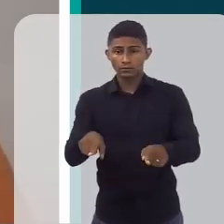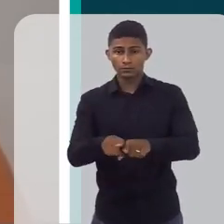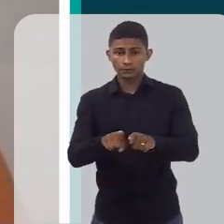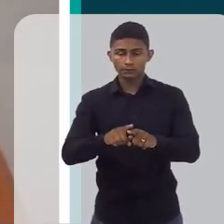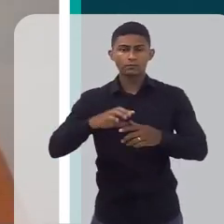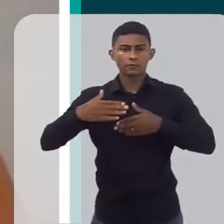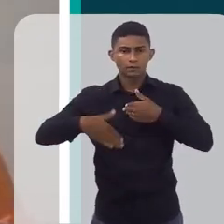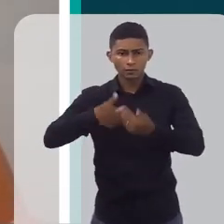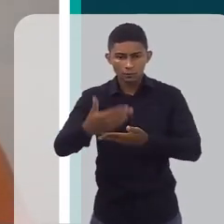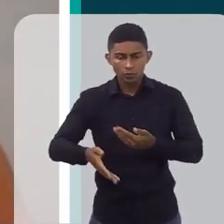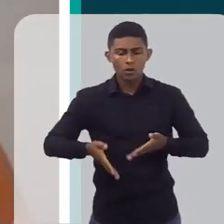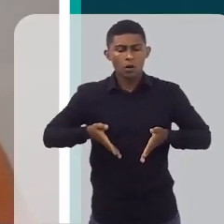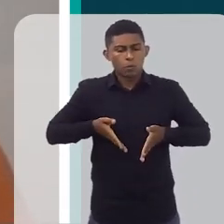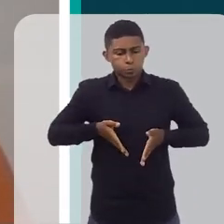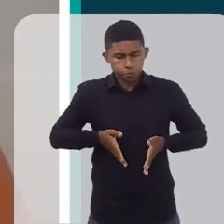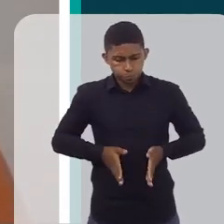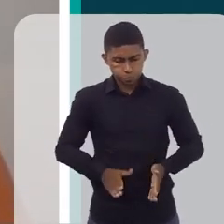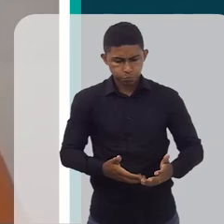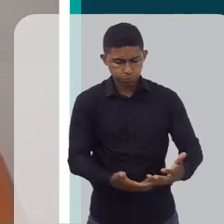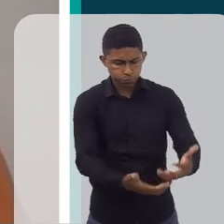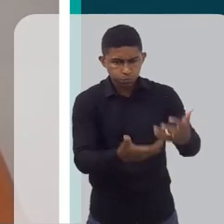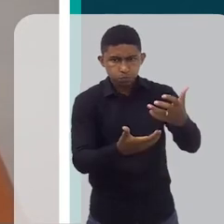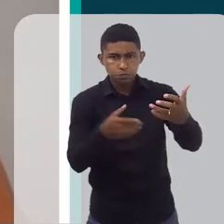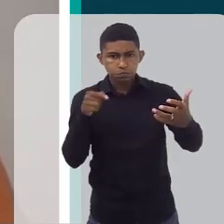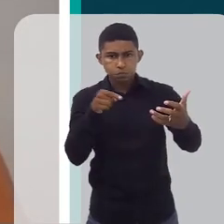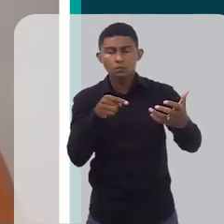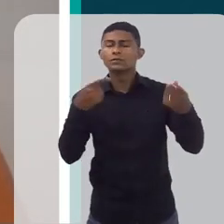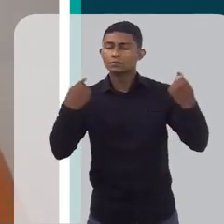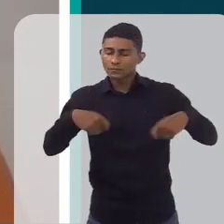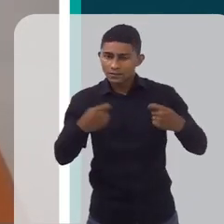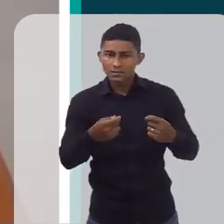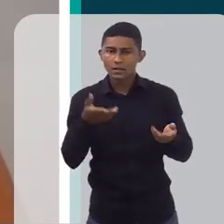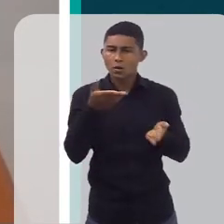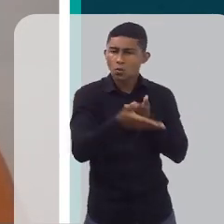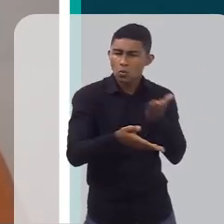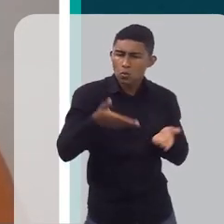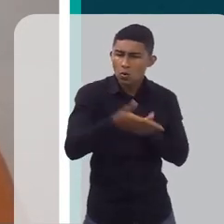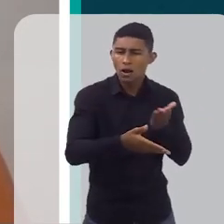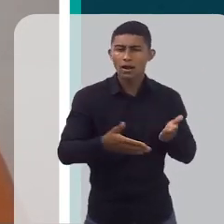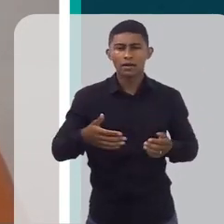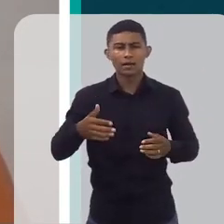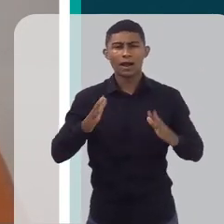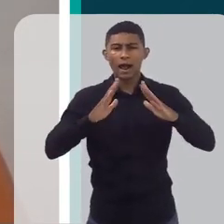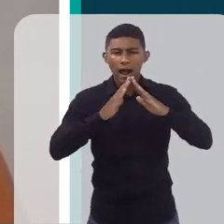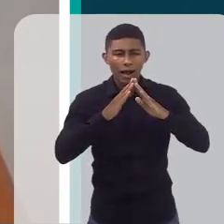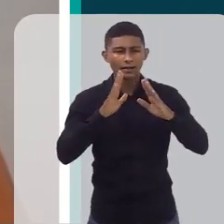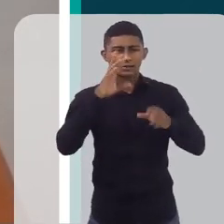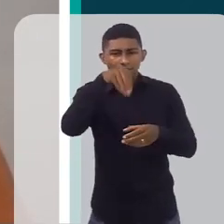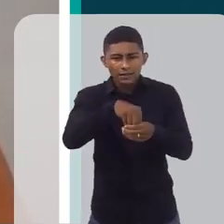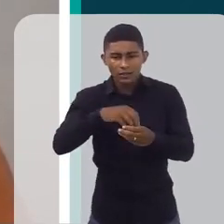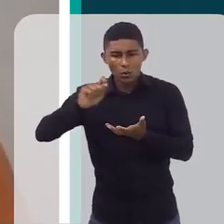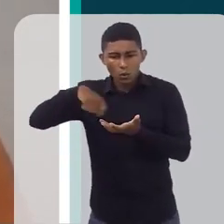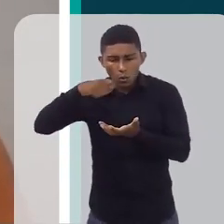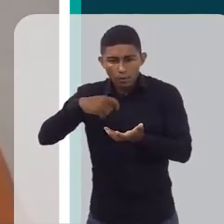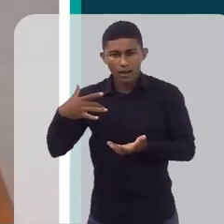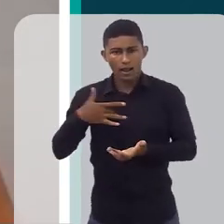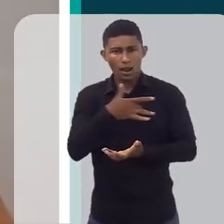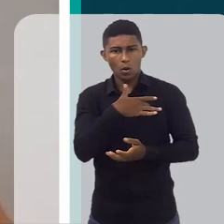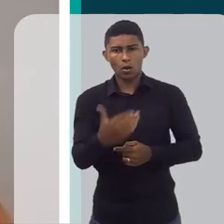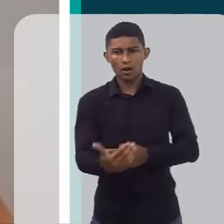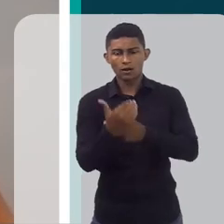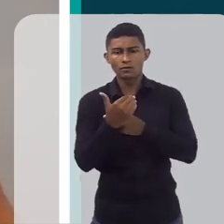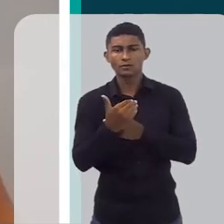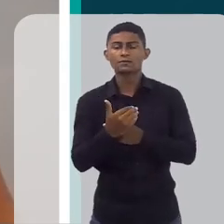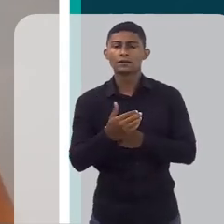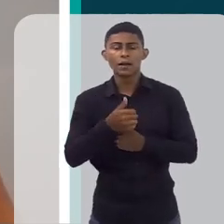esse ambiente, né? Um ambiente saudável. Então, é claro que a mãe tem que dar exemplo para os filhos, você não pode falar para